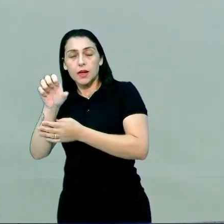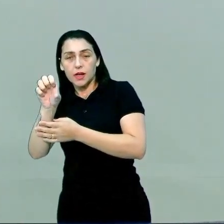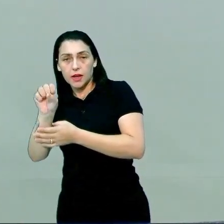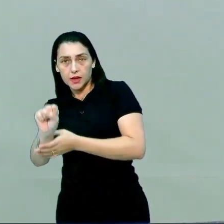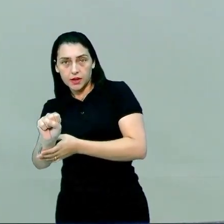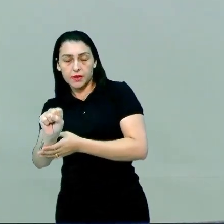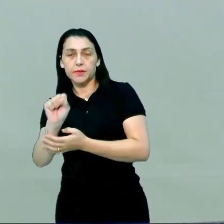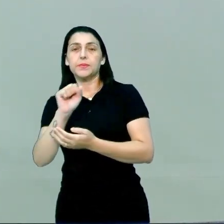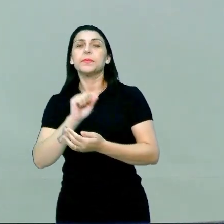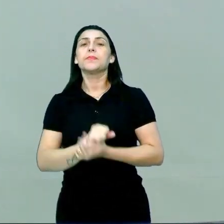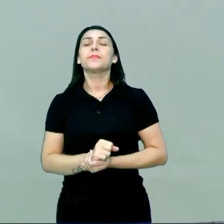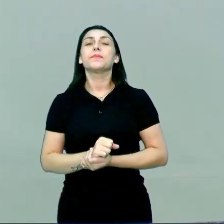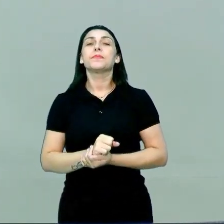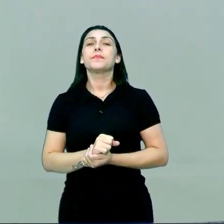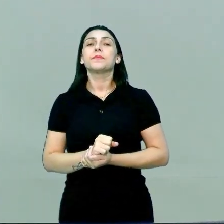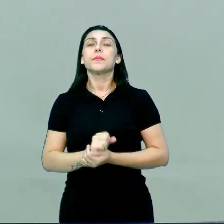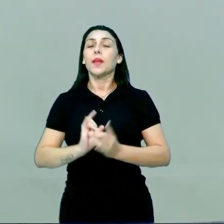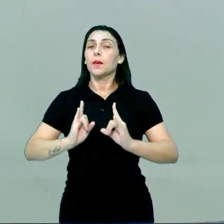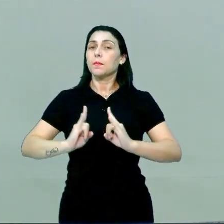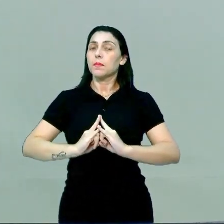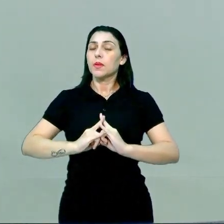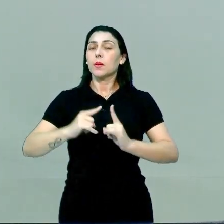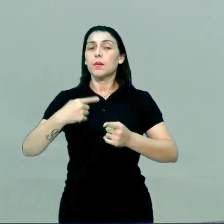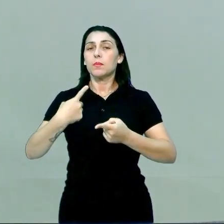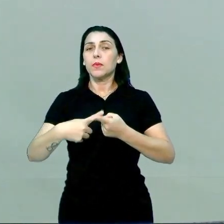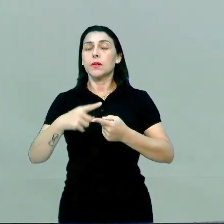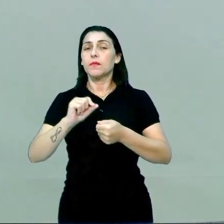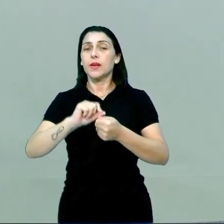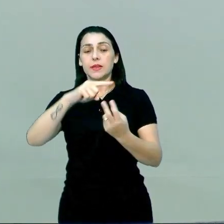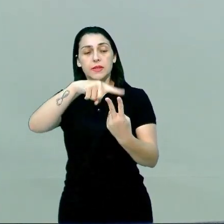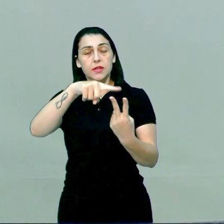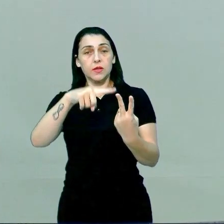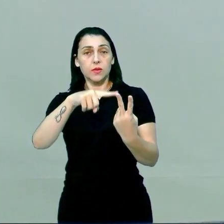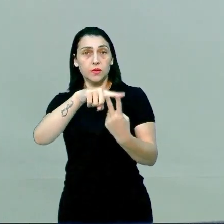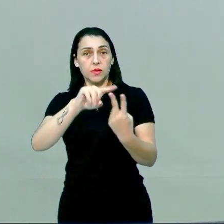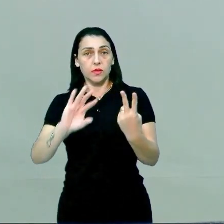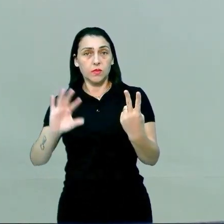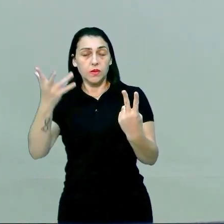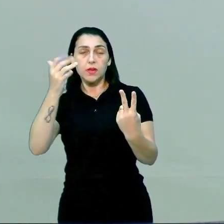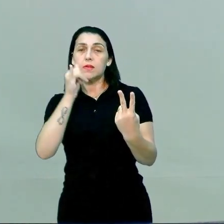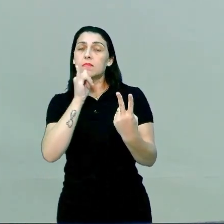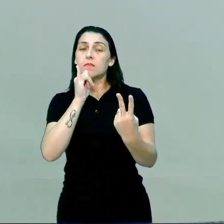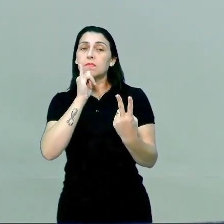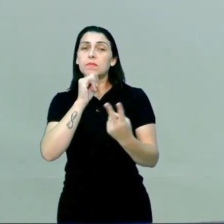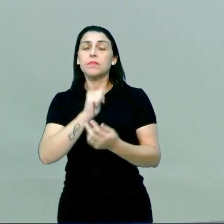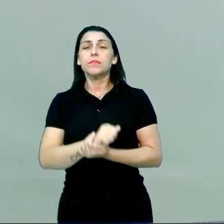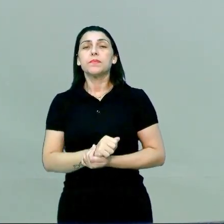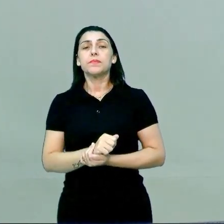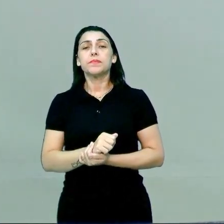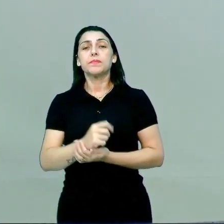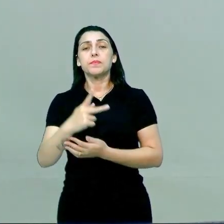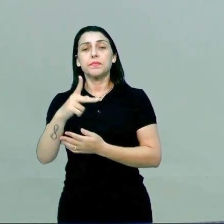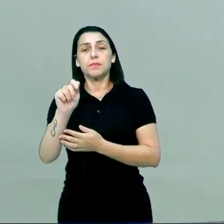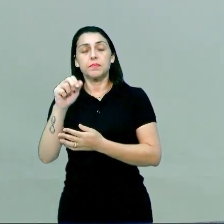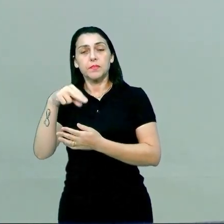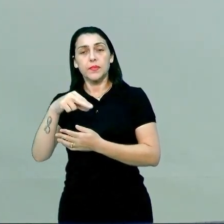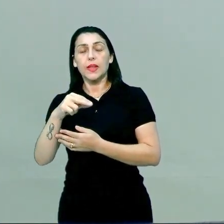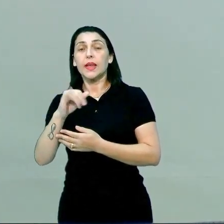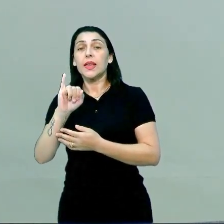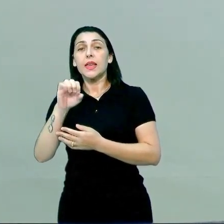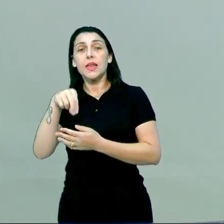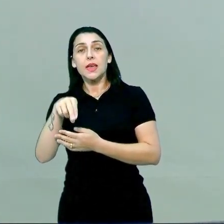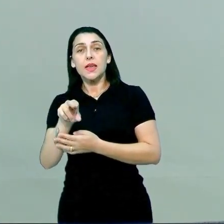considerado uma glândula mista porque ele realiza essas duas atividades. Exemplo, pâncreas vai liberar